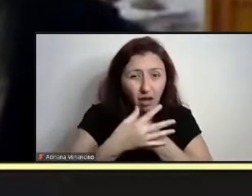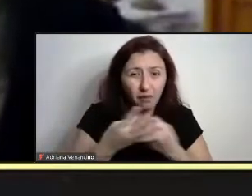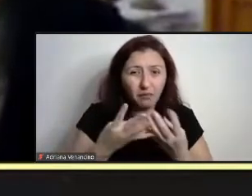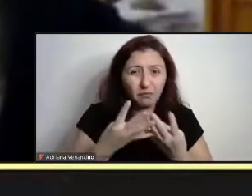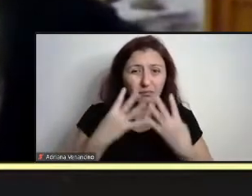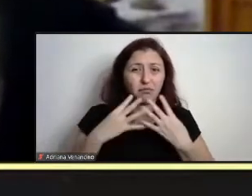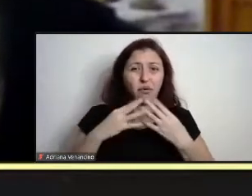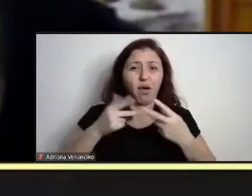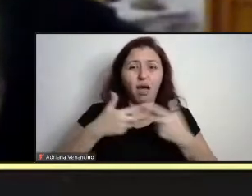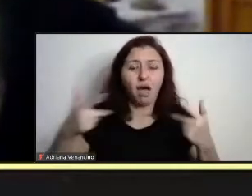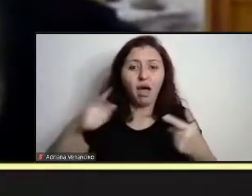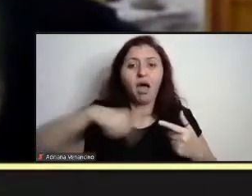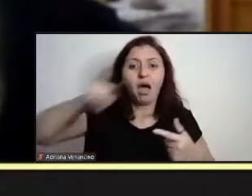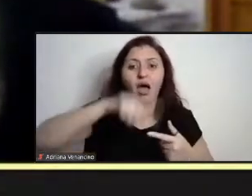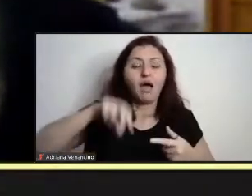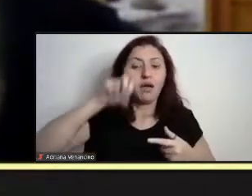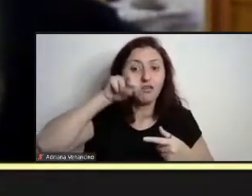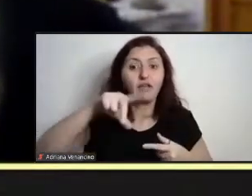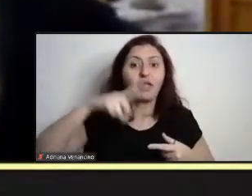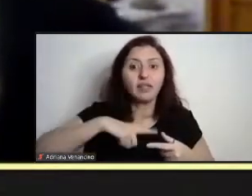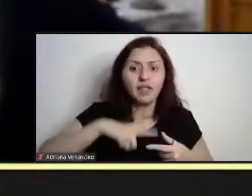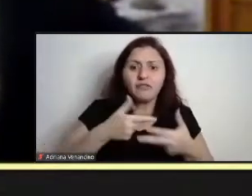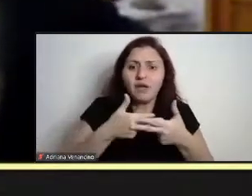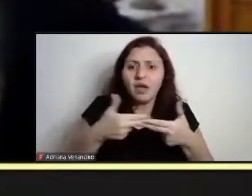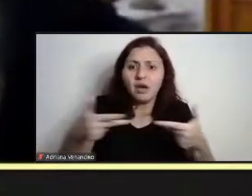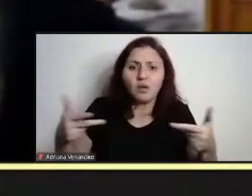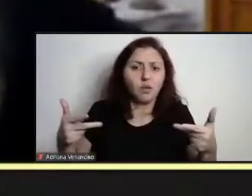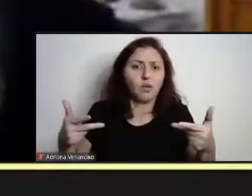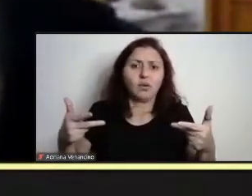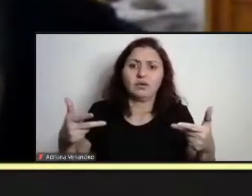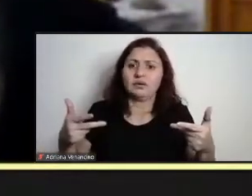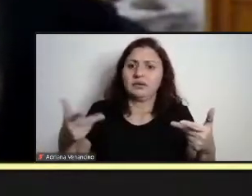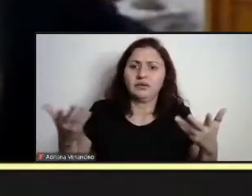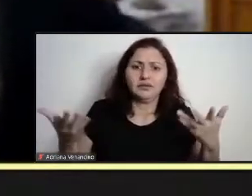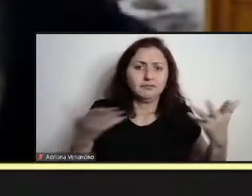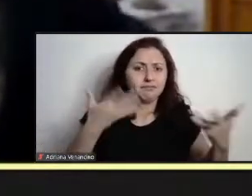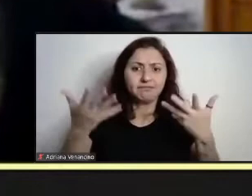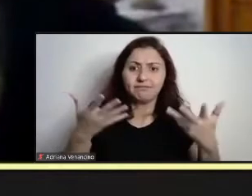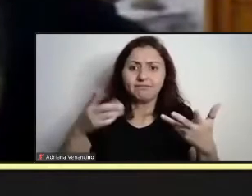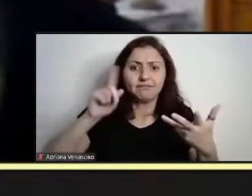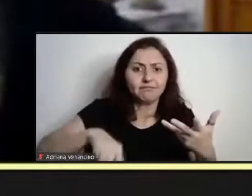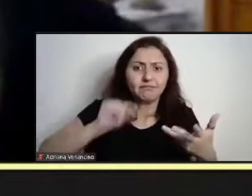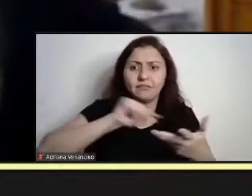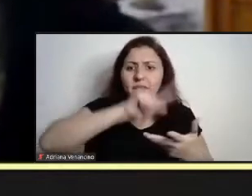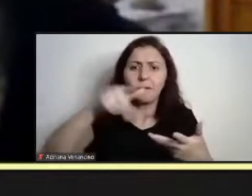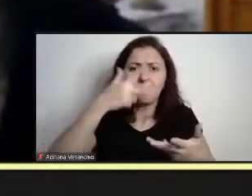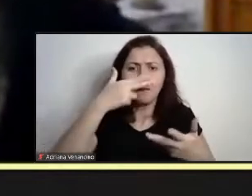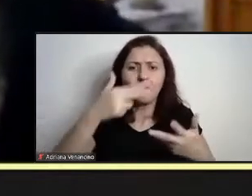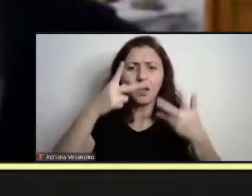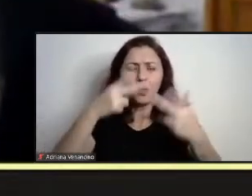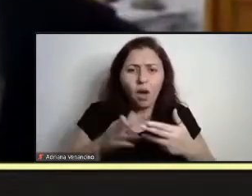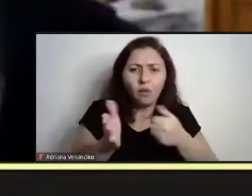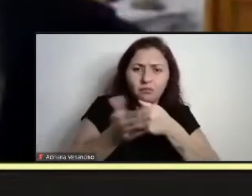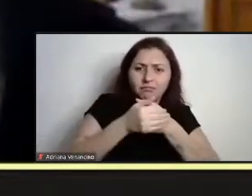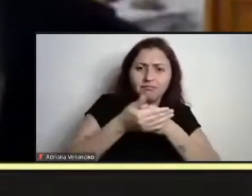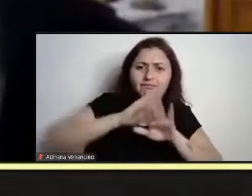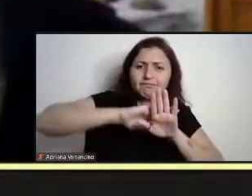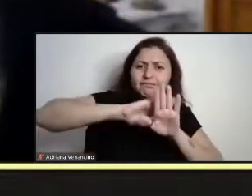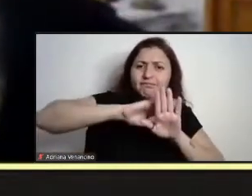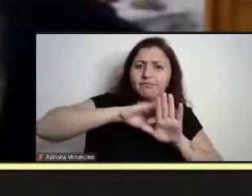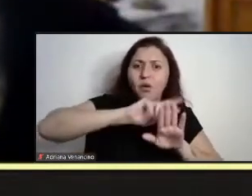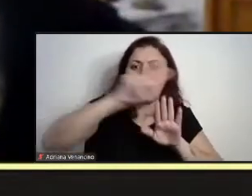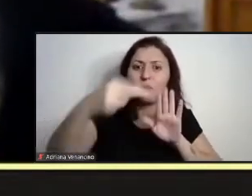nós questões que, inclusive, vamos dizer, estavam subsumidas, estavam imersas, estavam invisibilizadas na